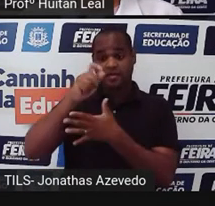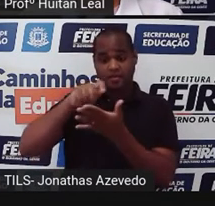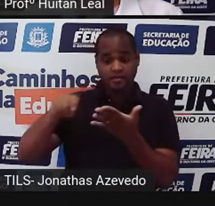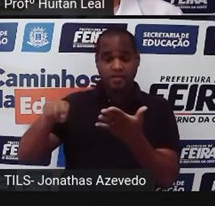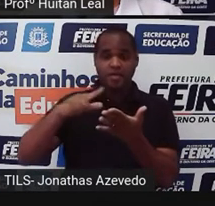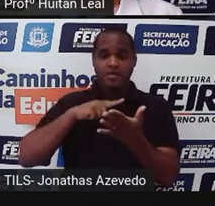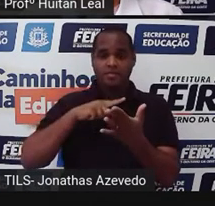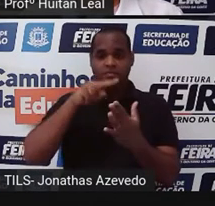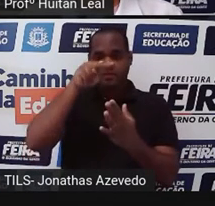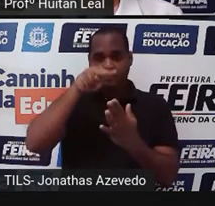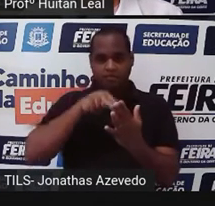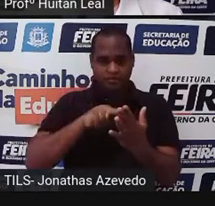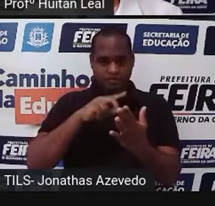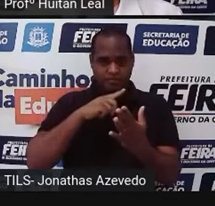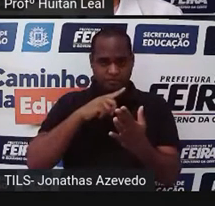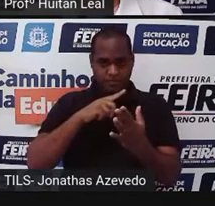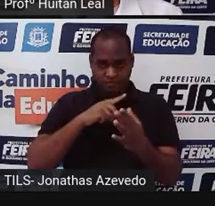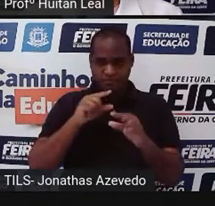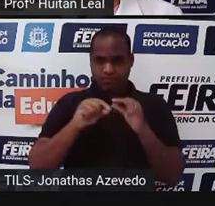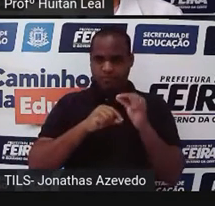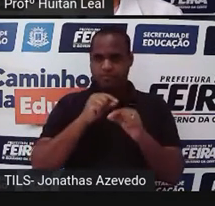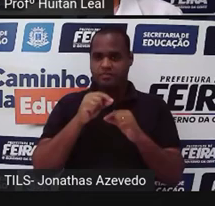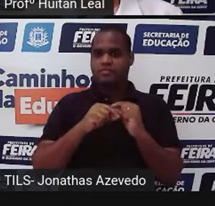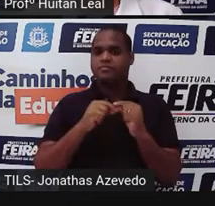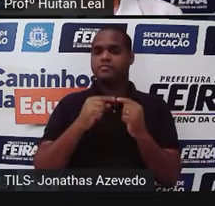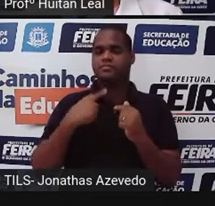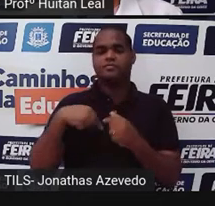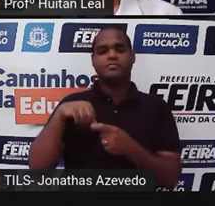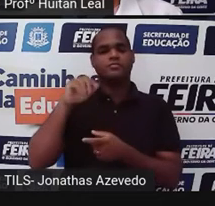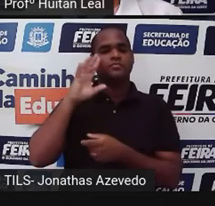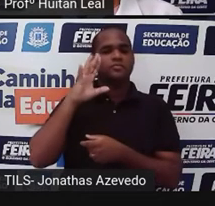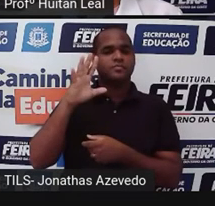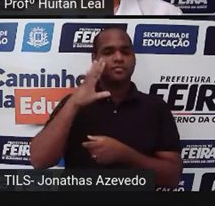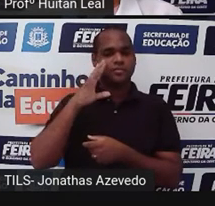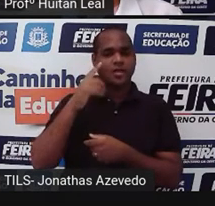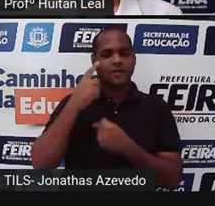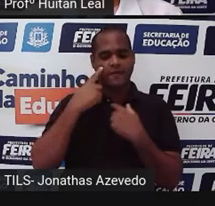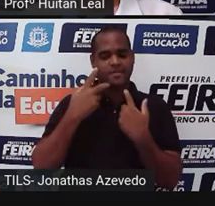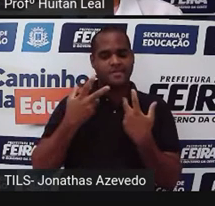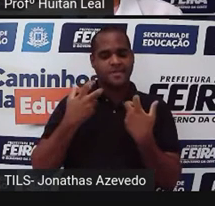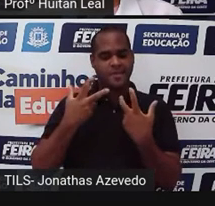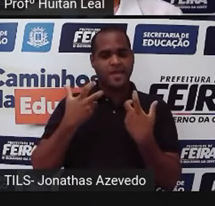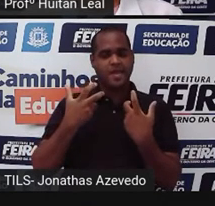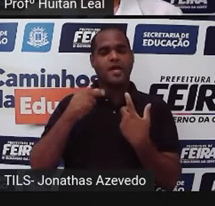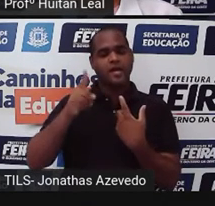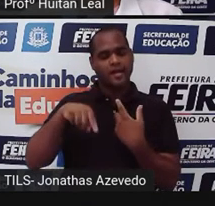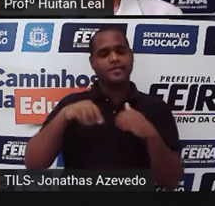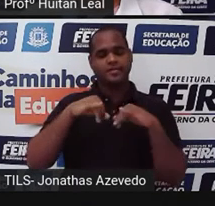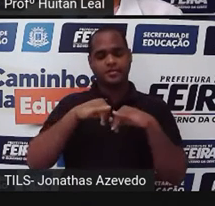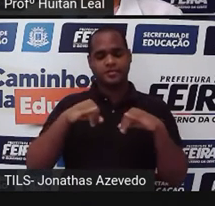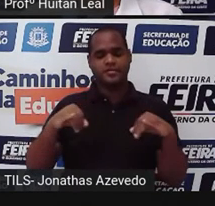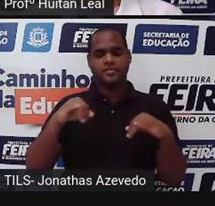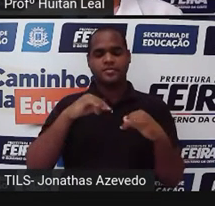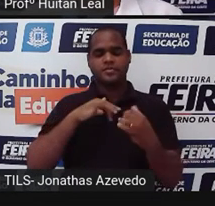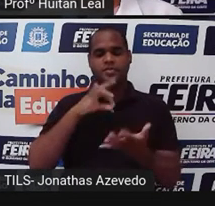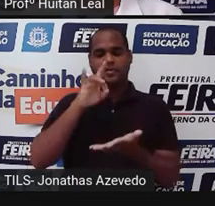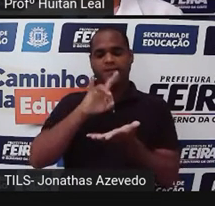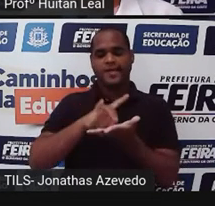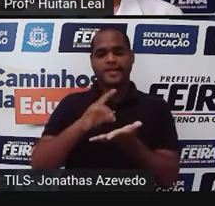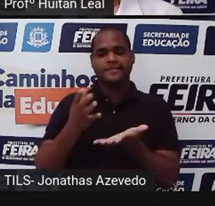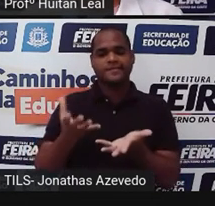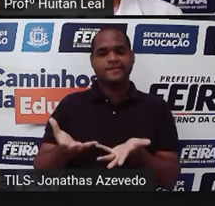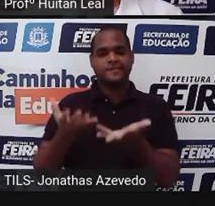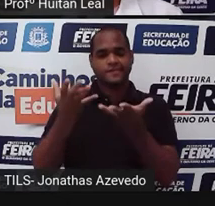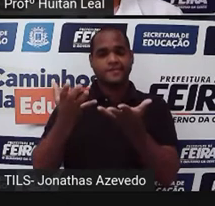notícia com o leitor. O repórter não deve expressar seu ponto de vista. A notícia tem que ser algo que evidencie